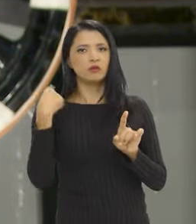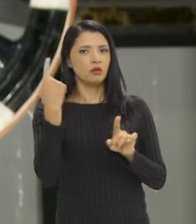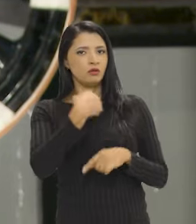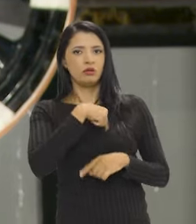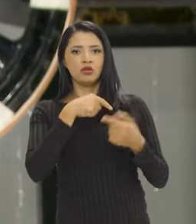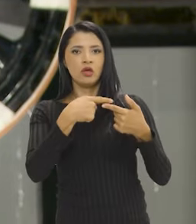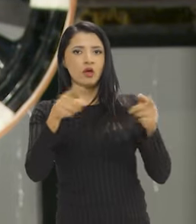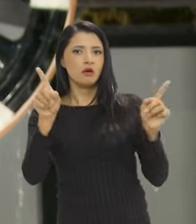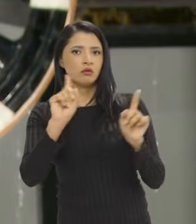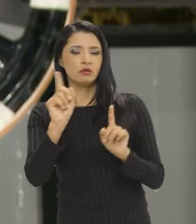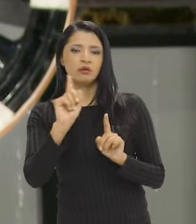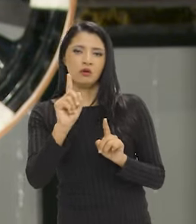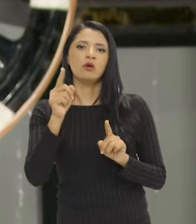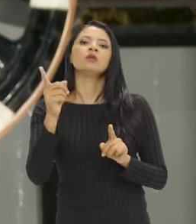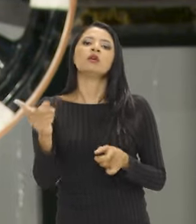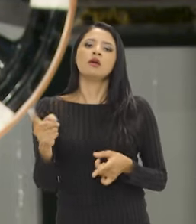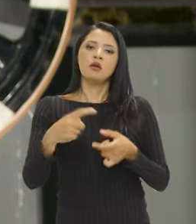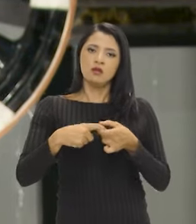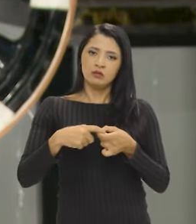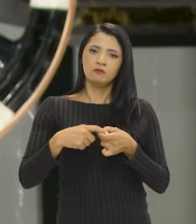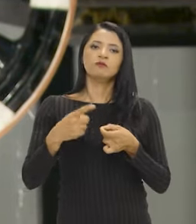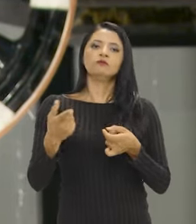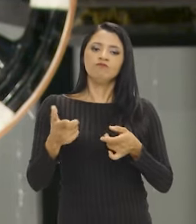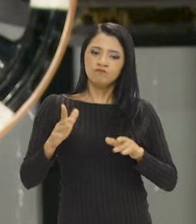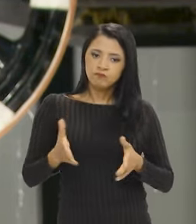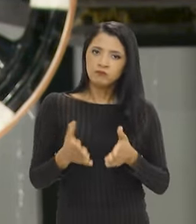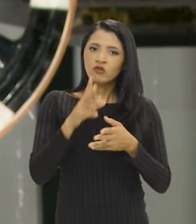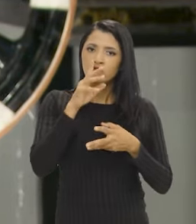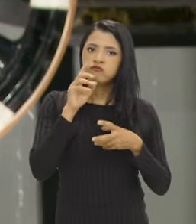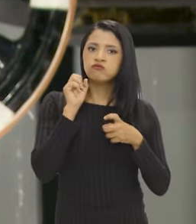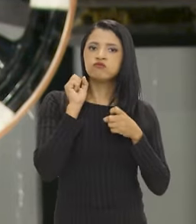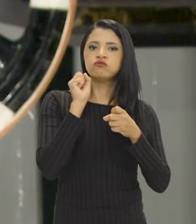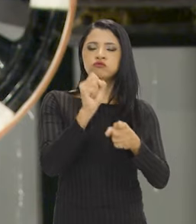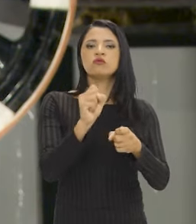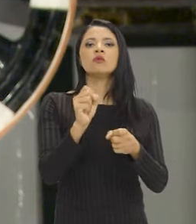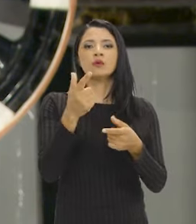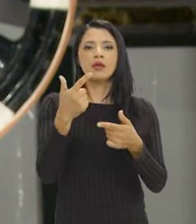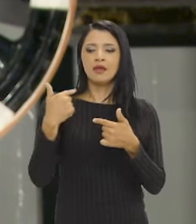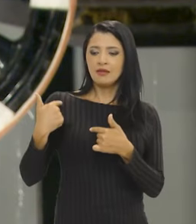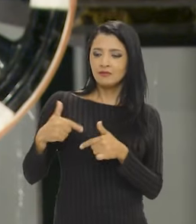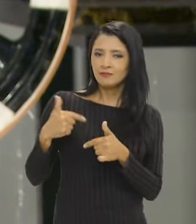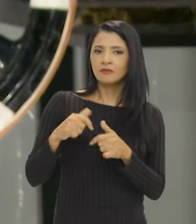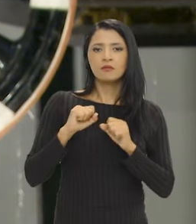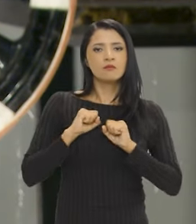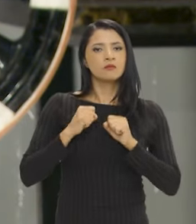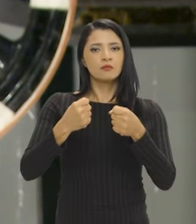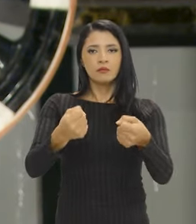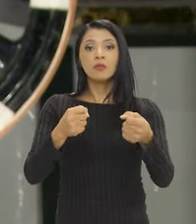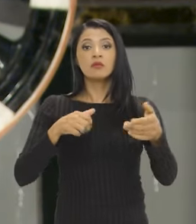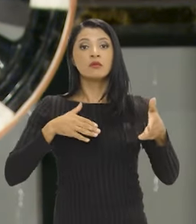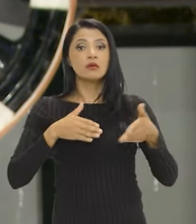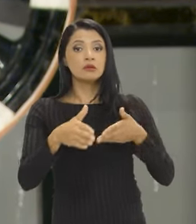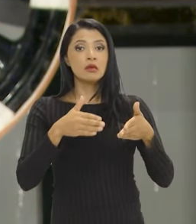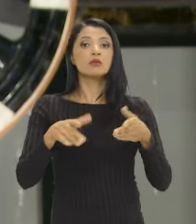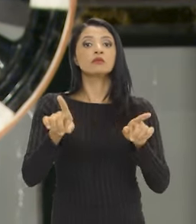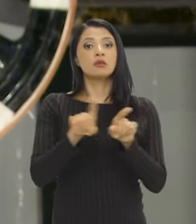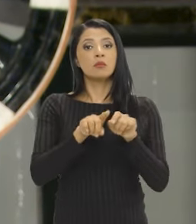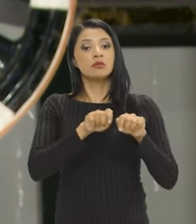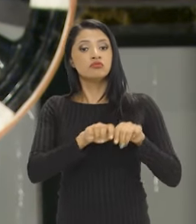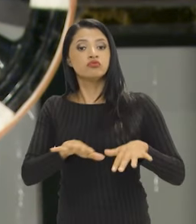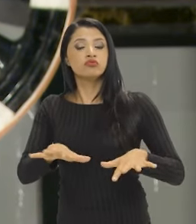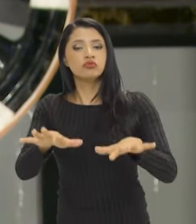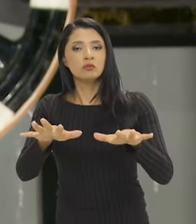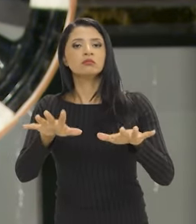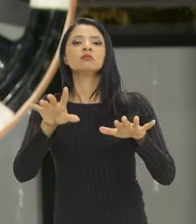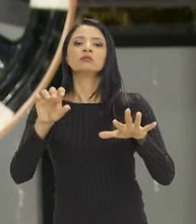a gente esteja inaugurando, a gente está reforçando ações de acesso e difusão